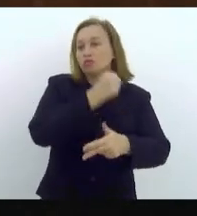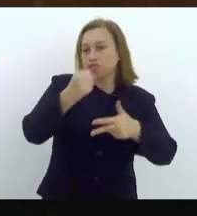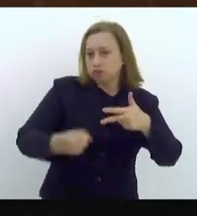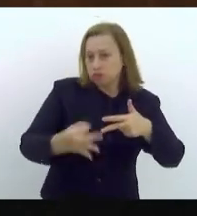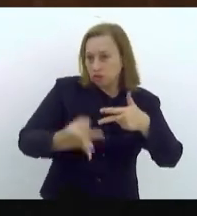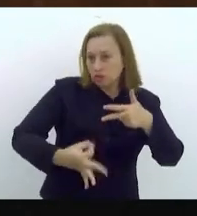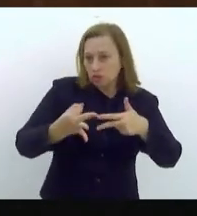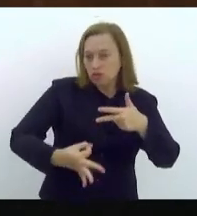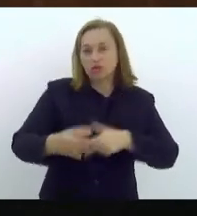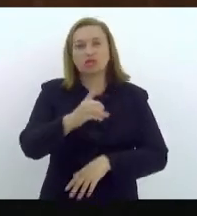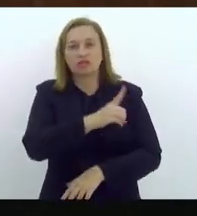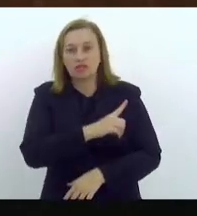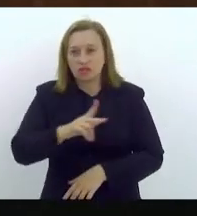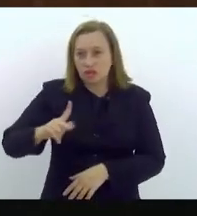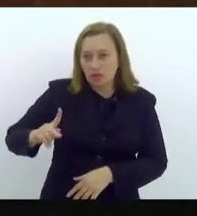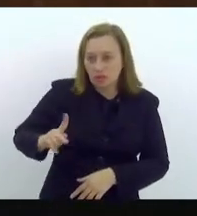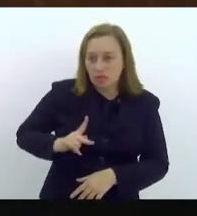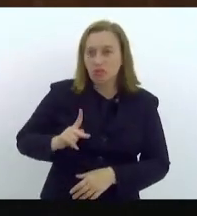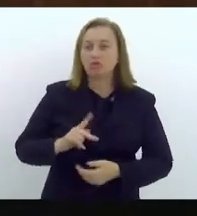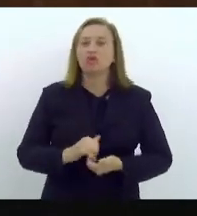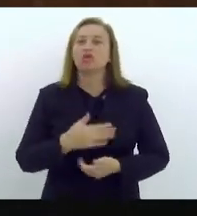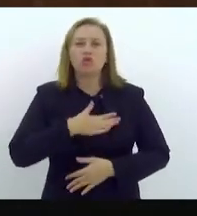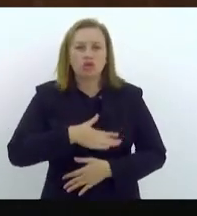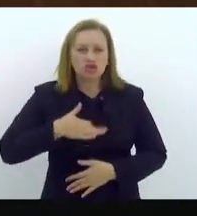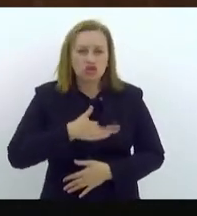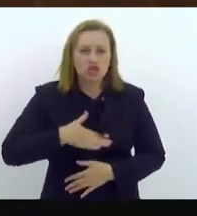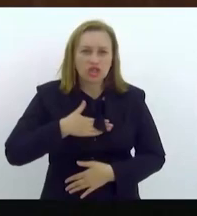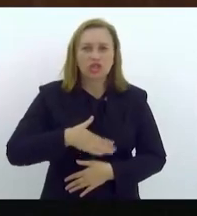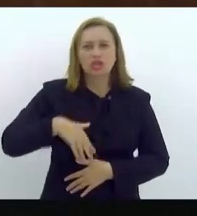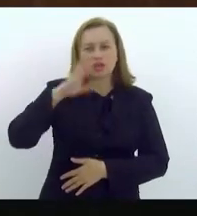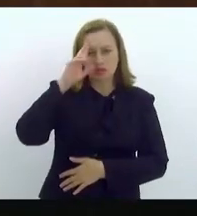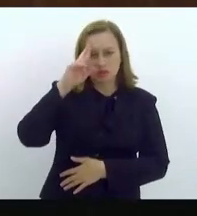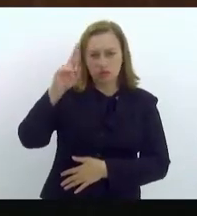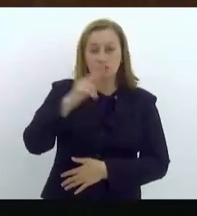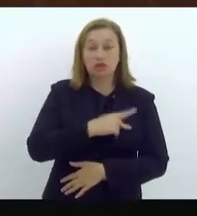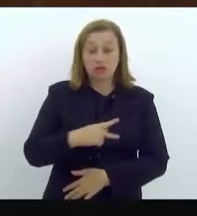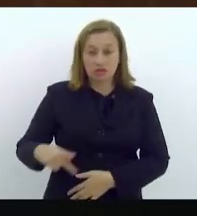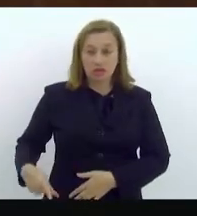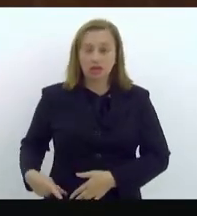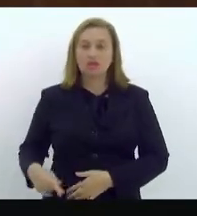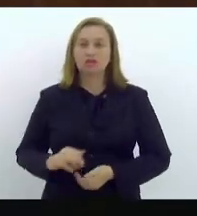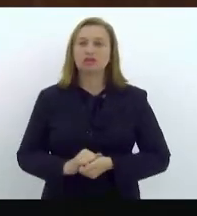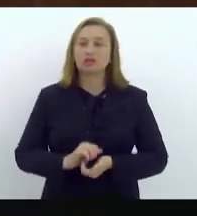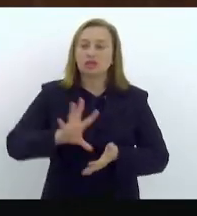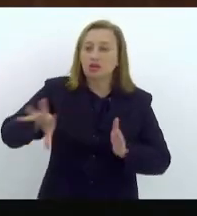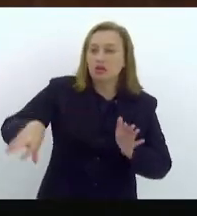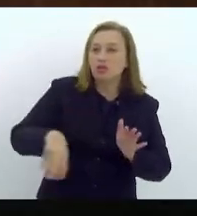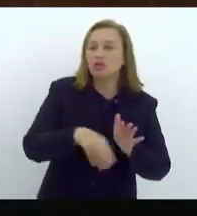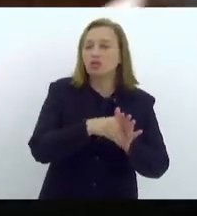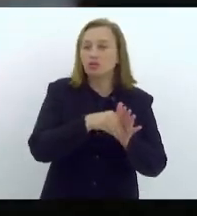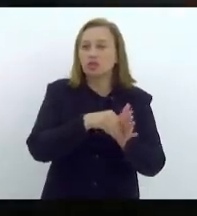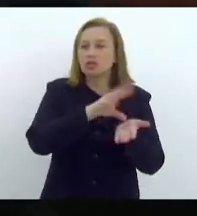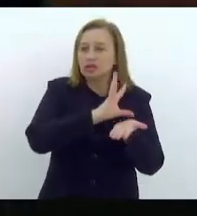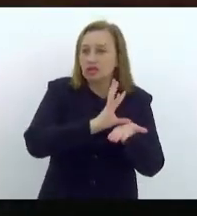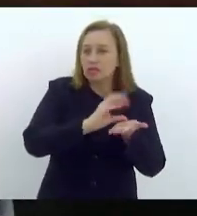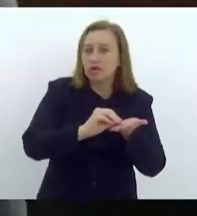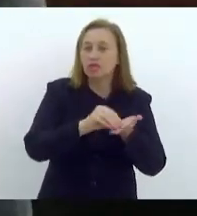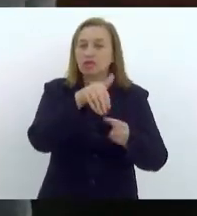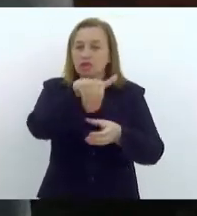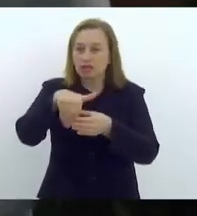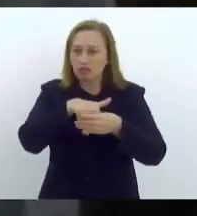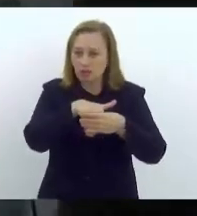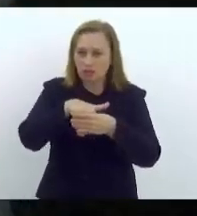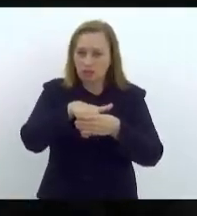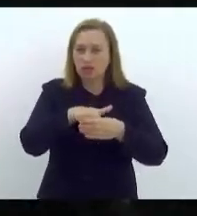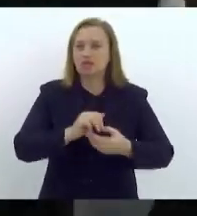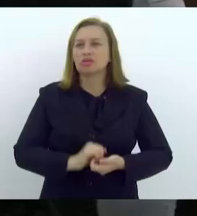Defensoria Pública, eu gostaria que Vossa Excelência colocasse na pauta de votações, uma